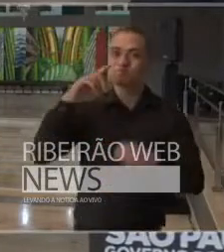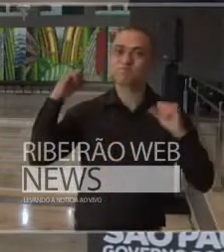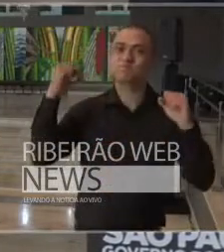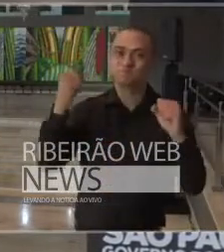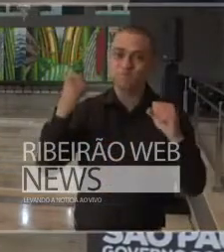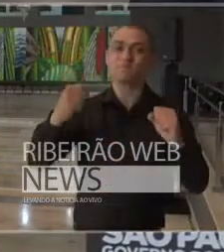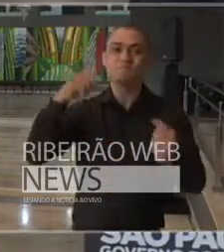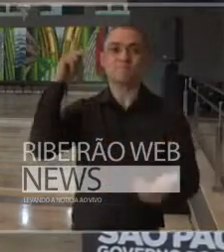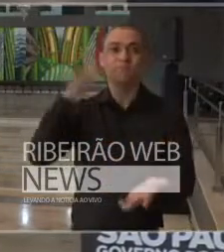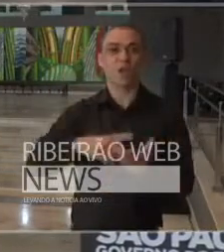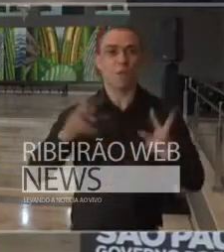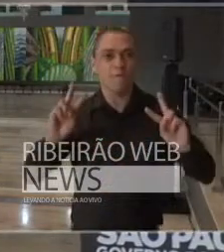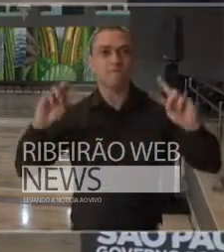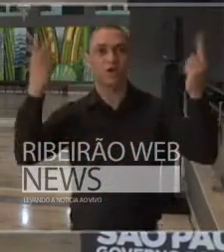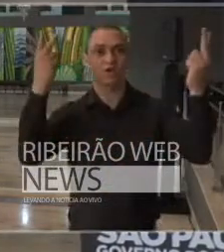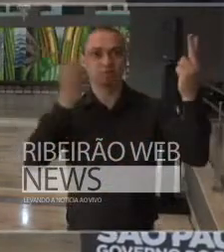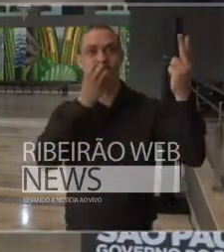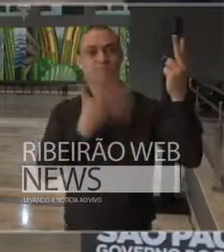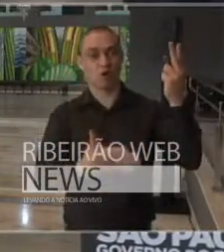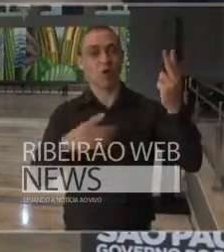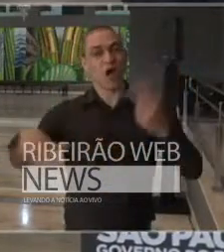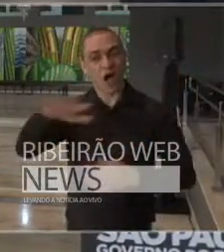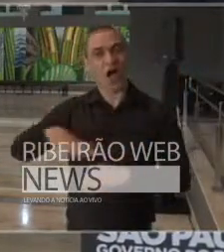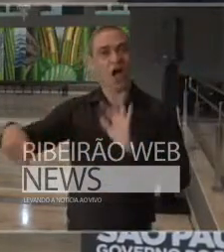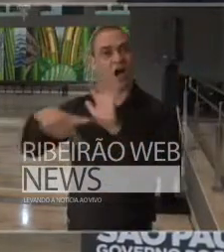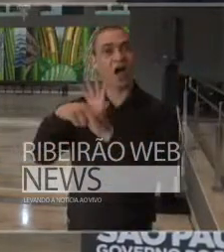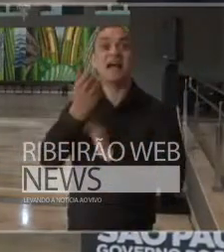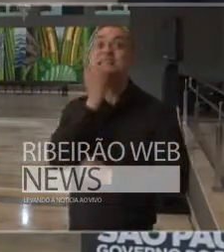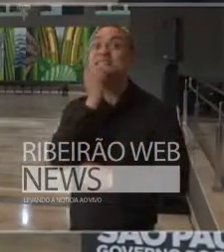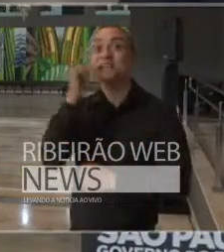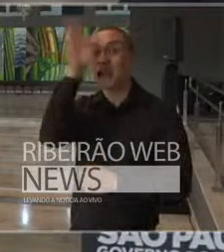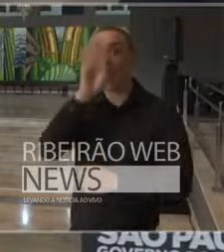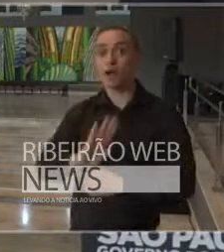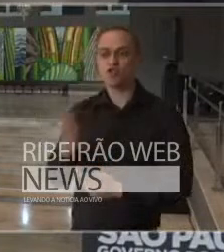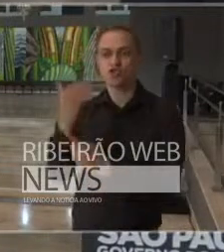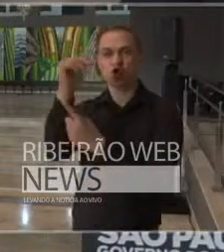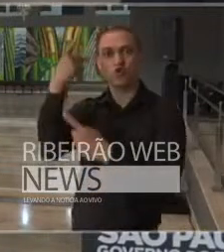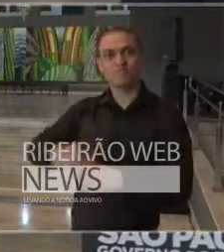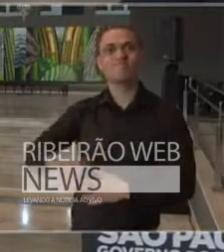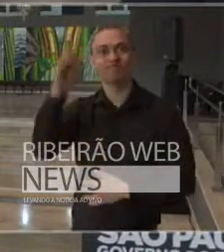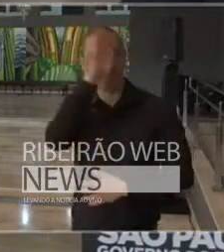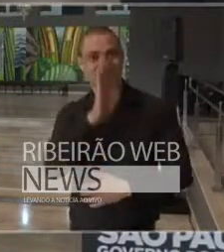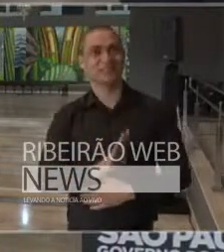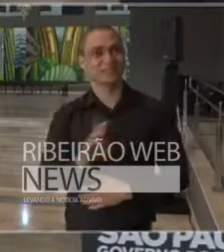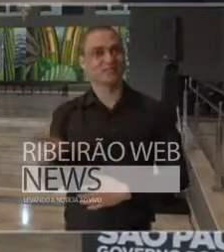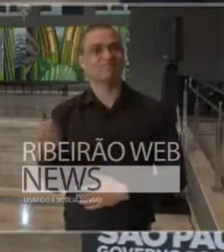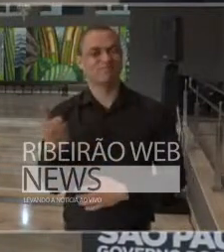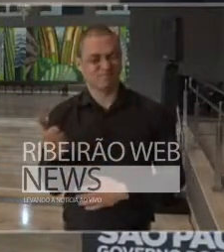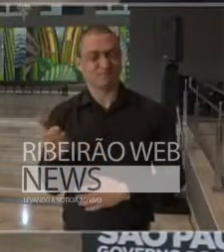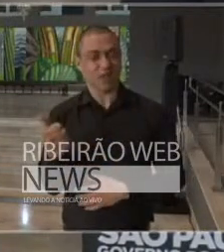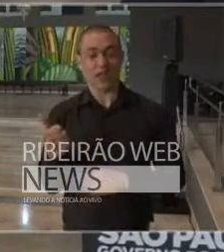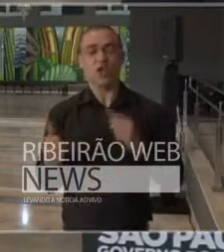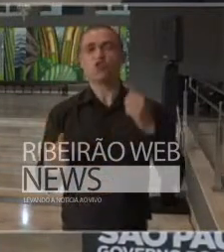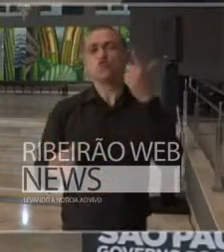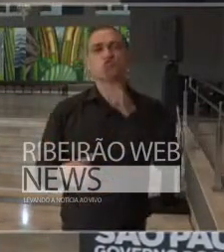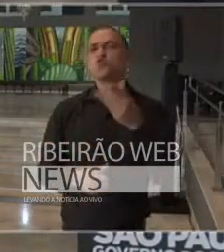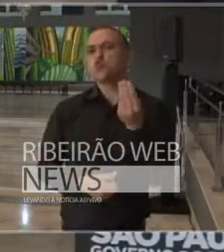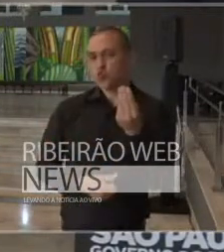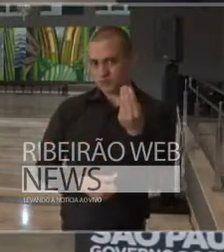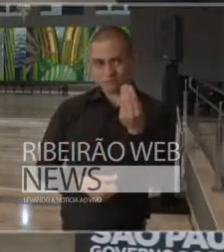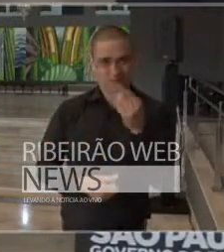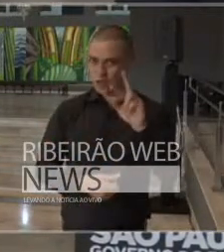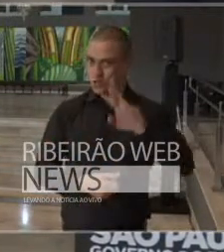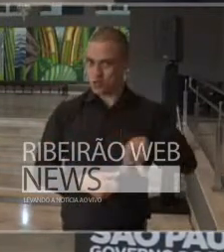um momento de uma vitória importante da ciência brasileira, da tecnologia brasileira. E isso foi possível, governador, não porque